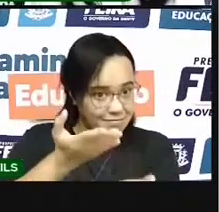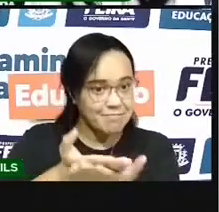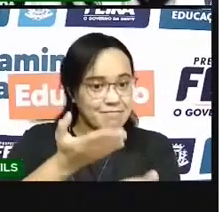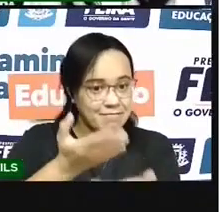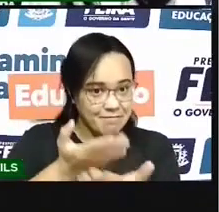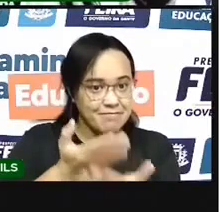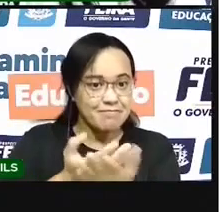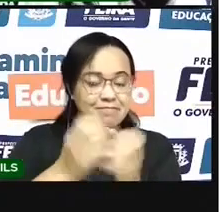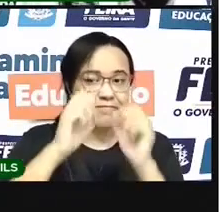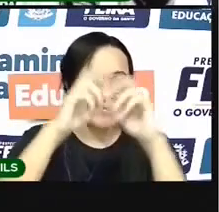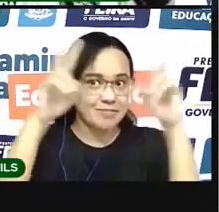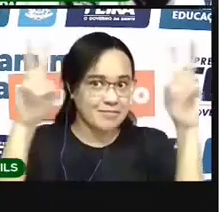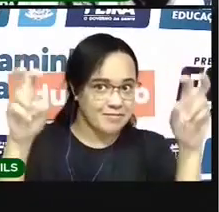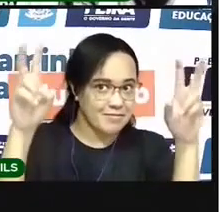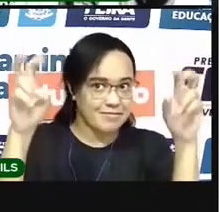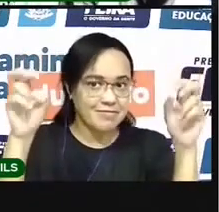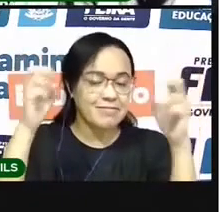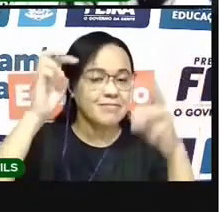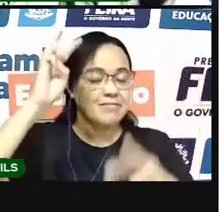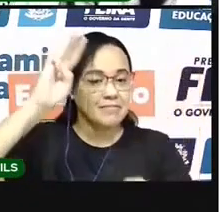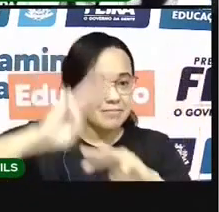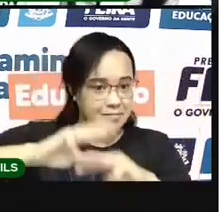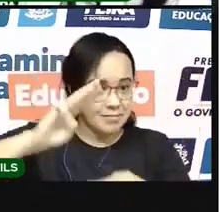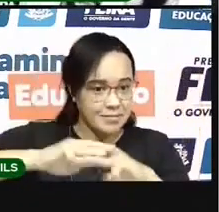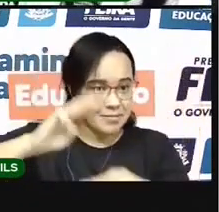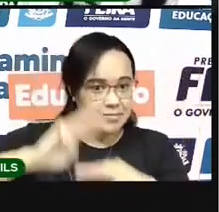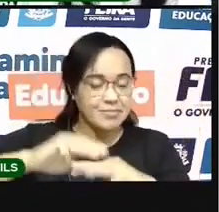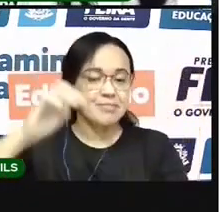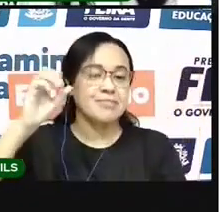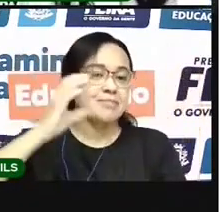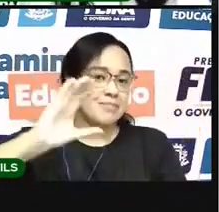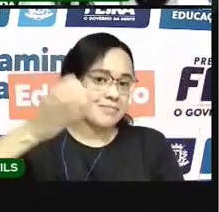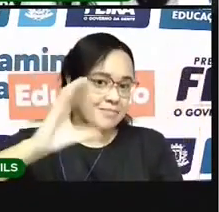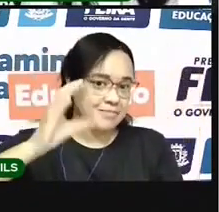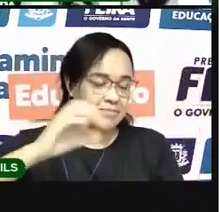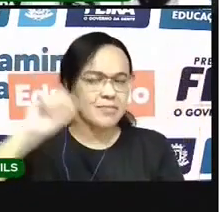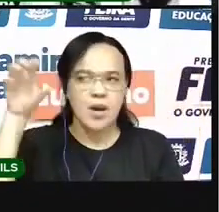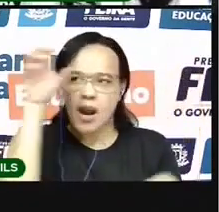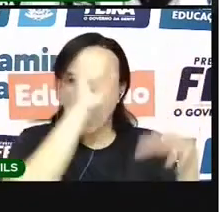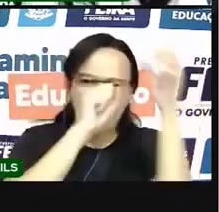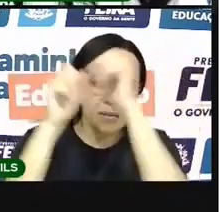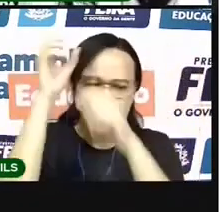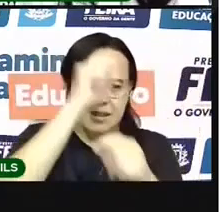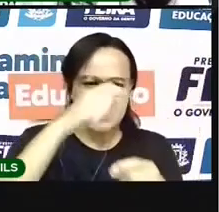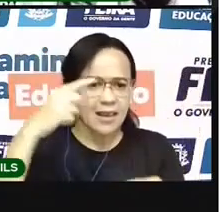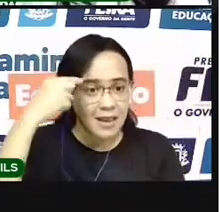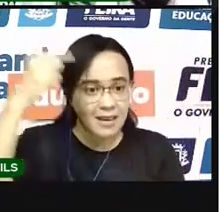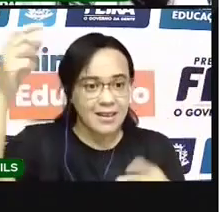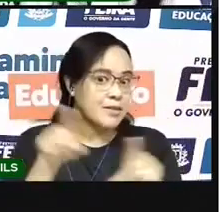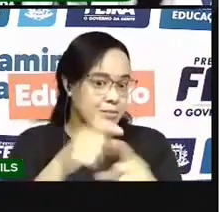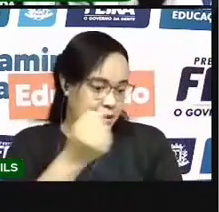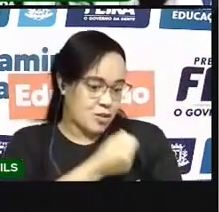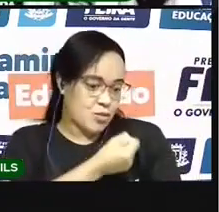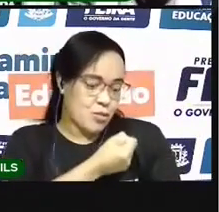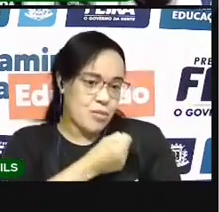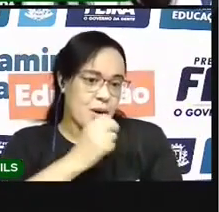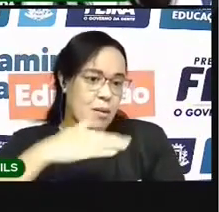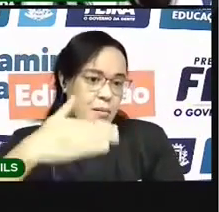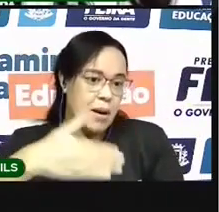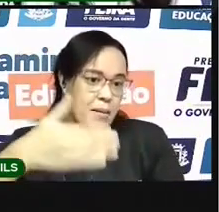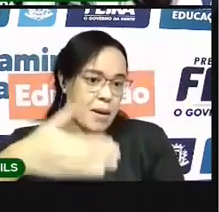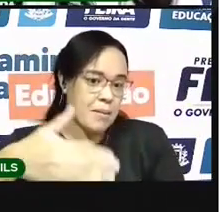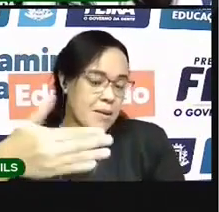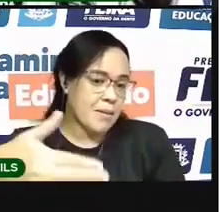Ciências da Natureza, a gente vai aprender sobre calendário e sequência numérica. Com essa